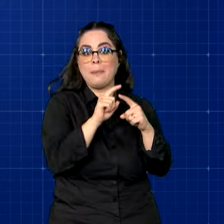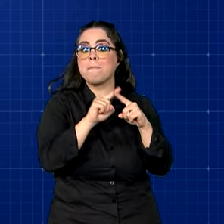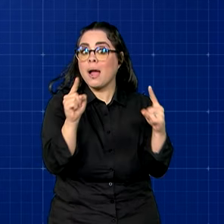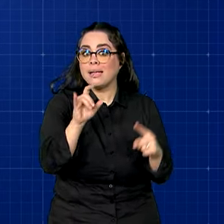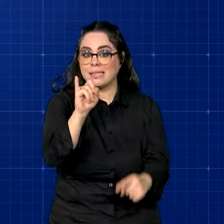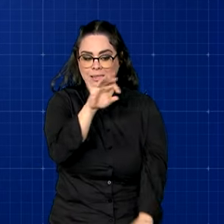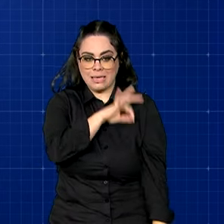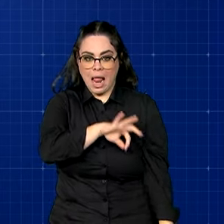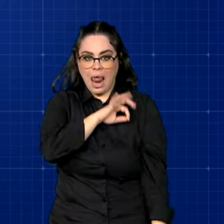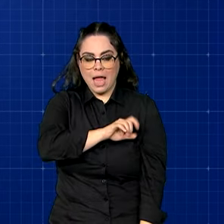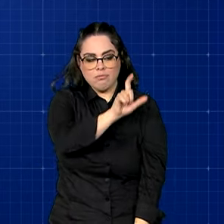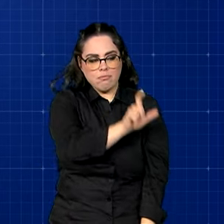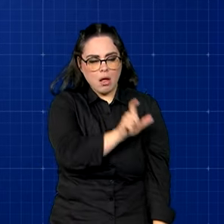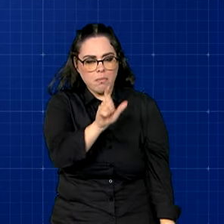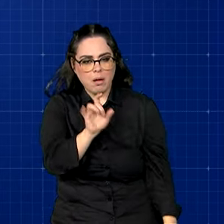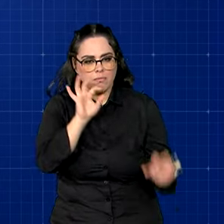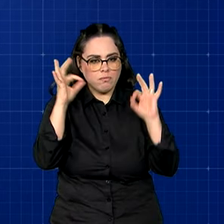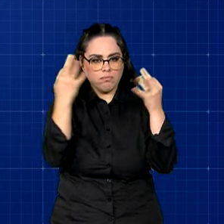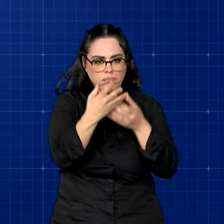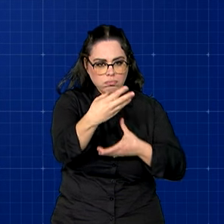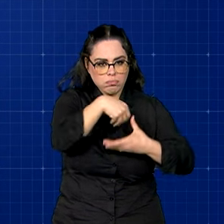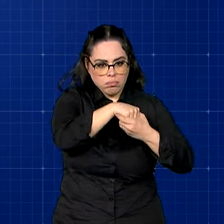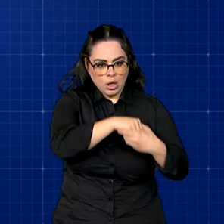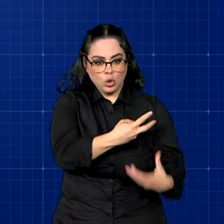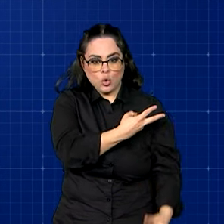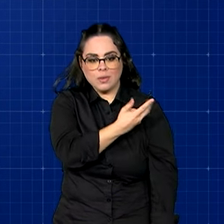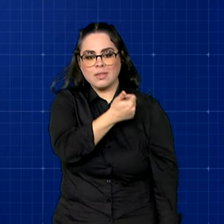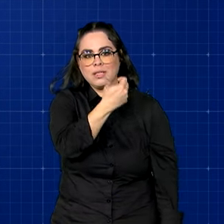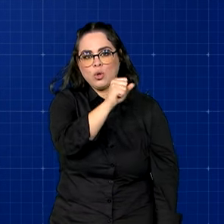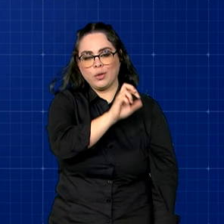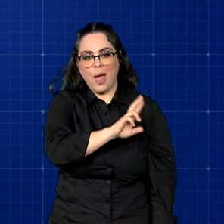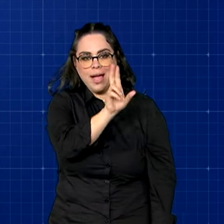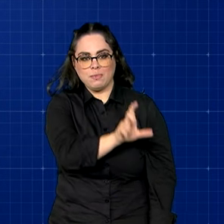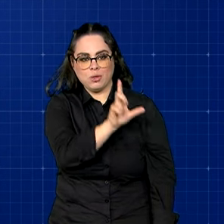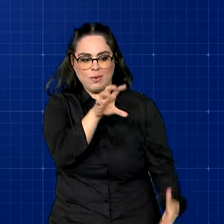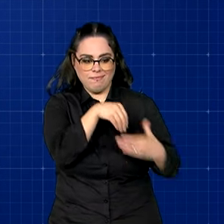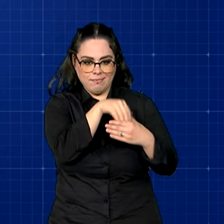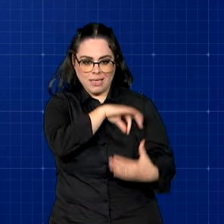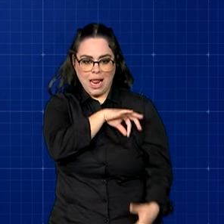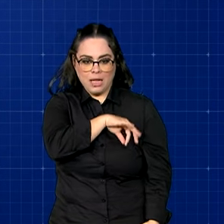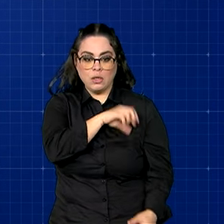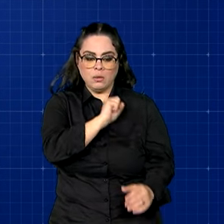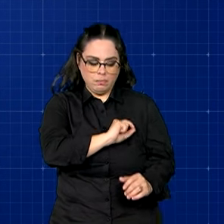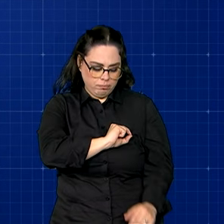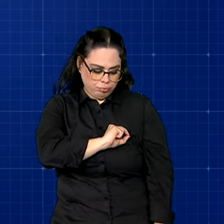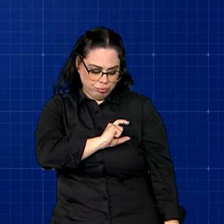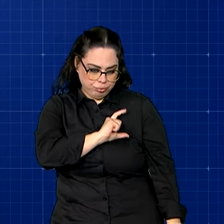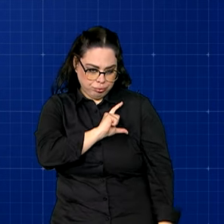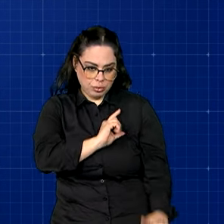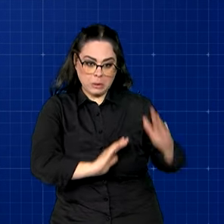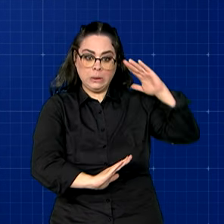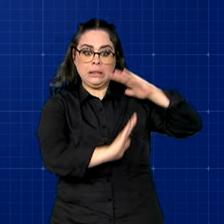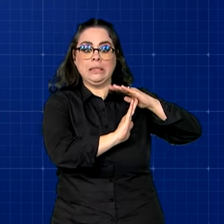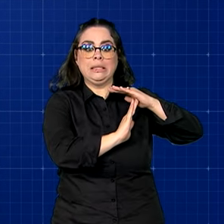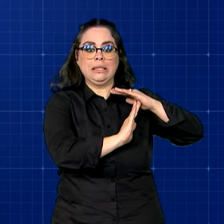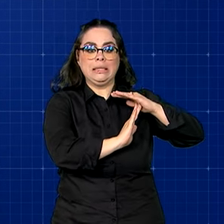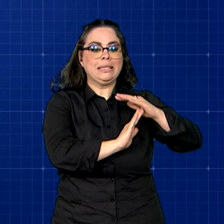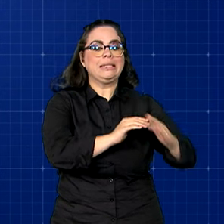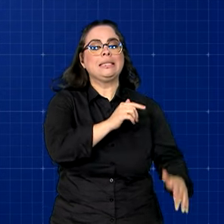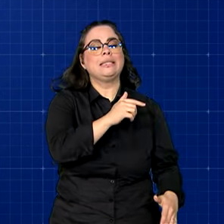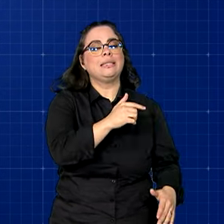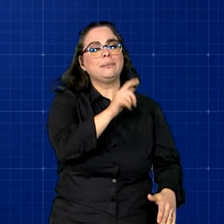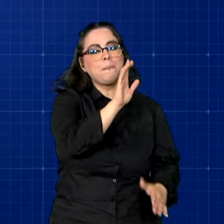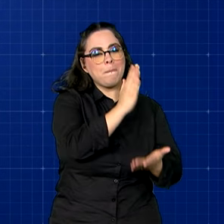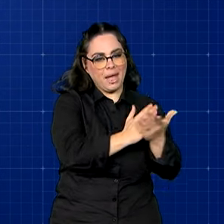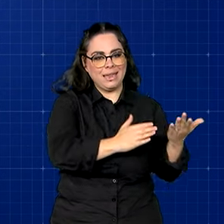se a renda familiar por pessoa for menor que R$ 218. Se a renda aumenta, mas não ultrapassa meio salário mínimo